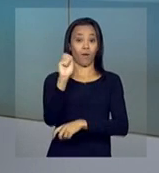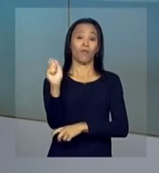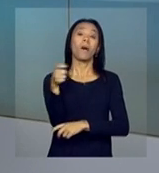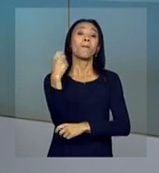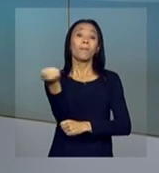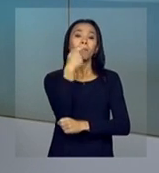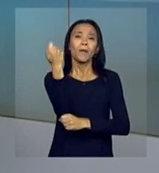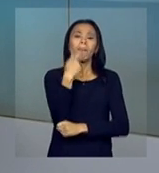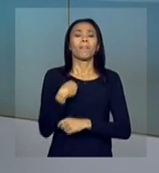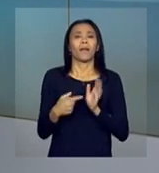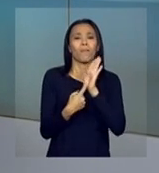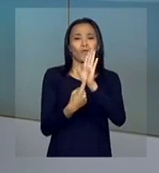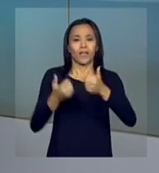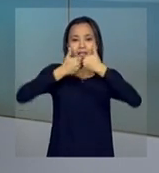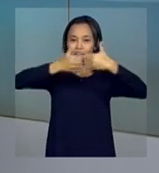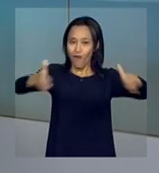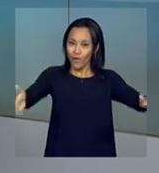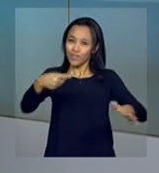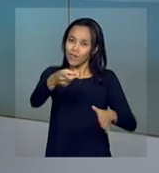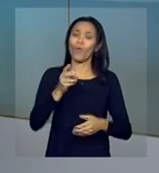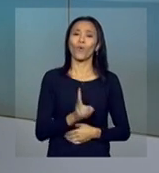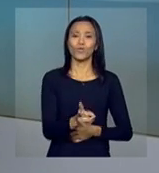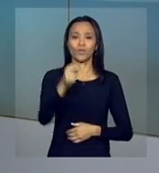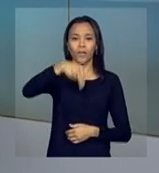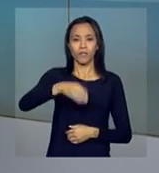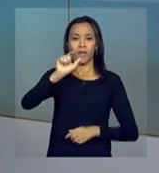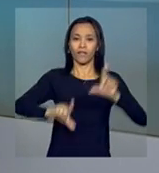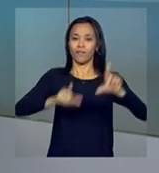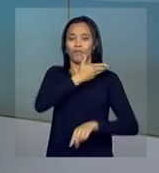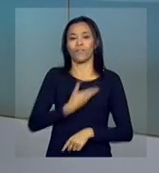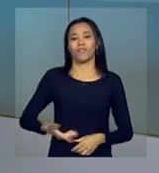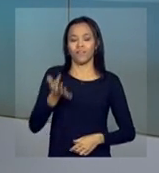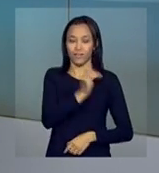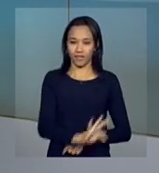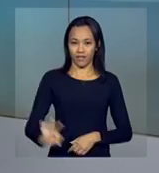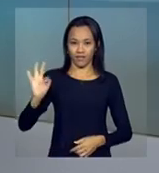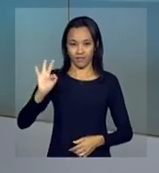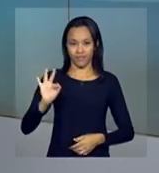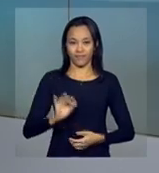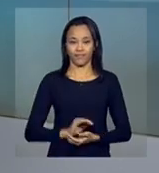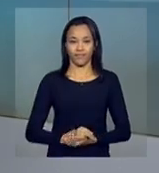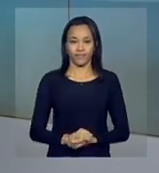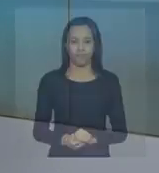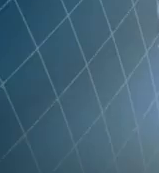transmitir a inauguração do Aeromóvel. Continue aqui na NBR, a TV do Governo Federal.